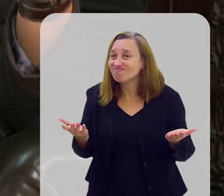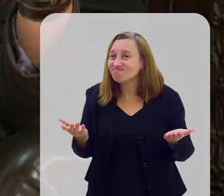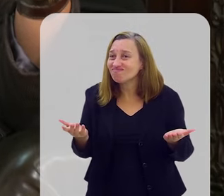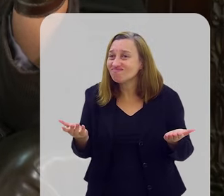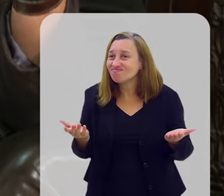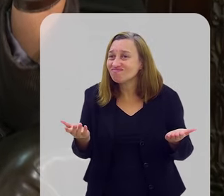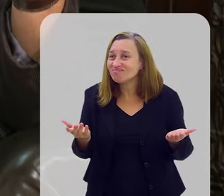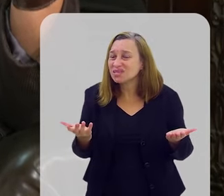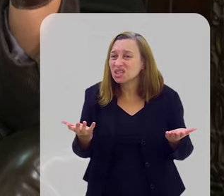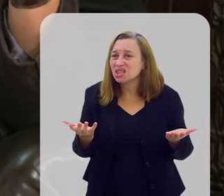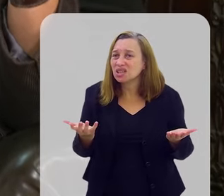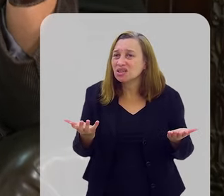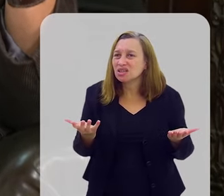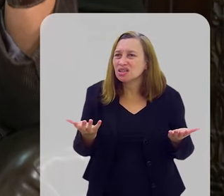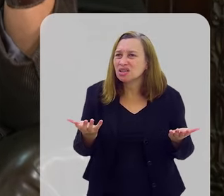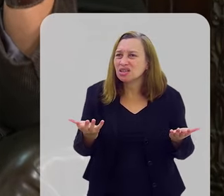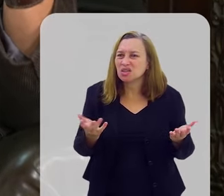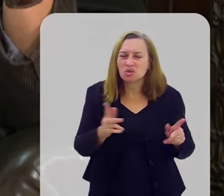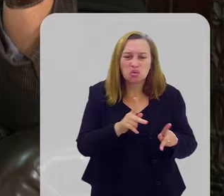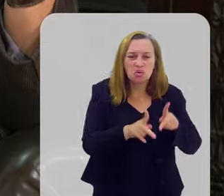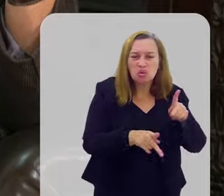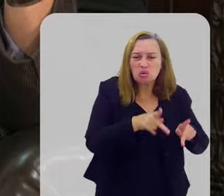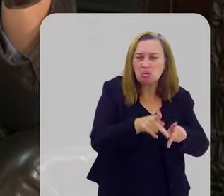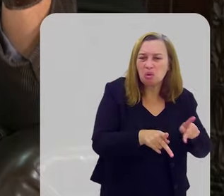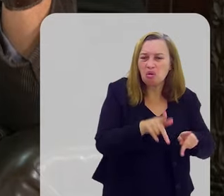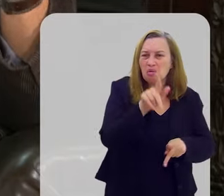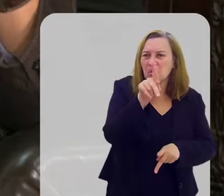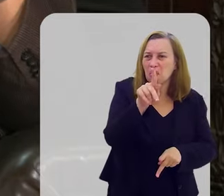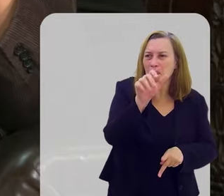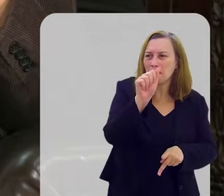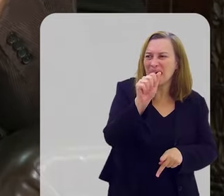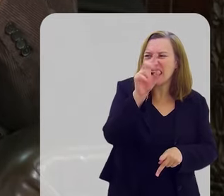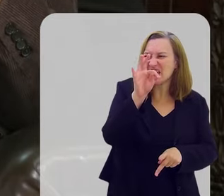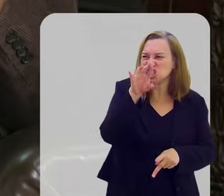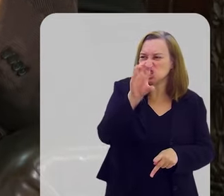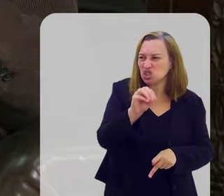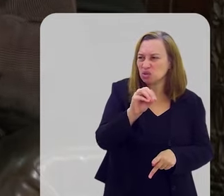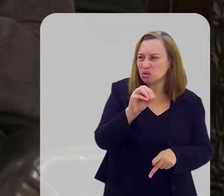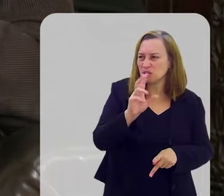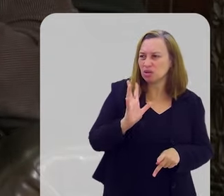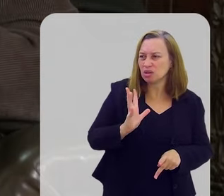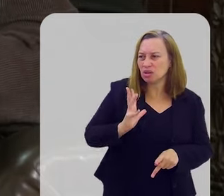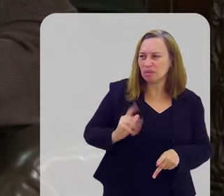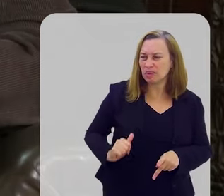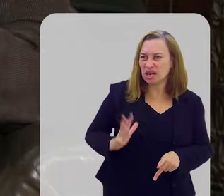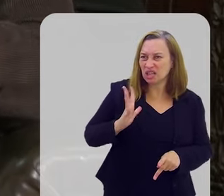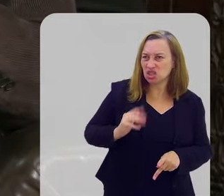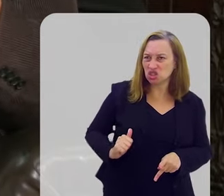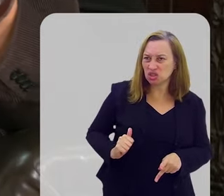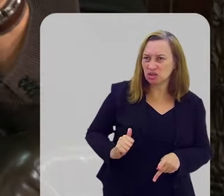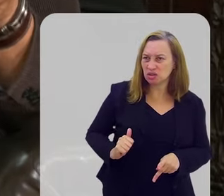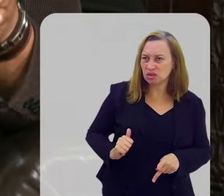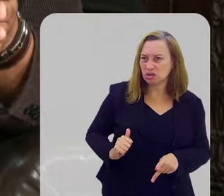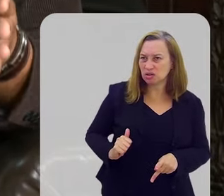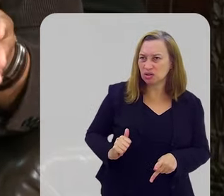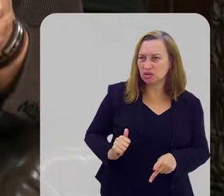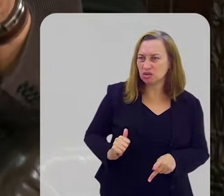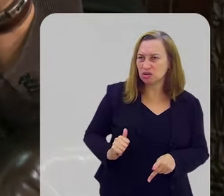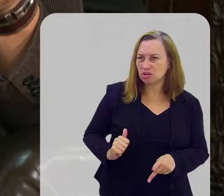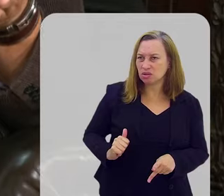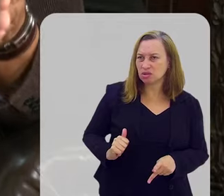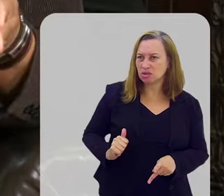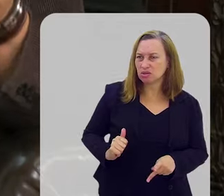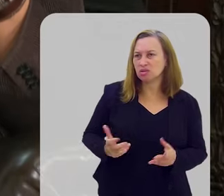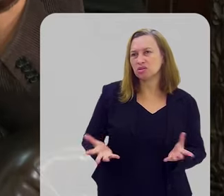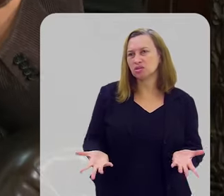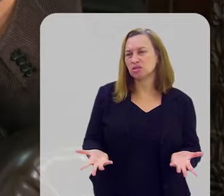A gente não quer dizer que o povo palestino deve morrer. De forma nenhuma. Ele é vítima da mão de ferro